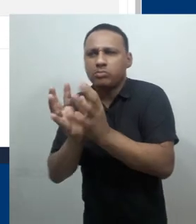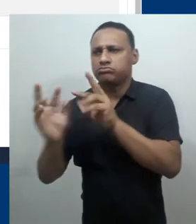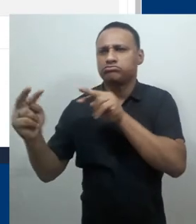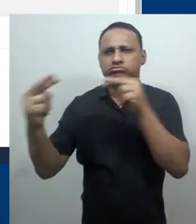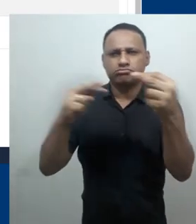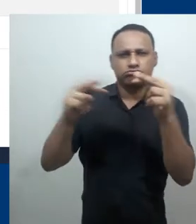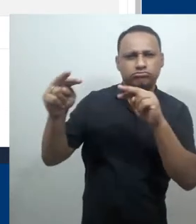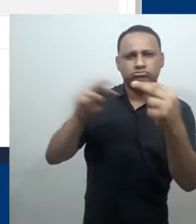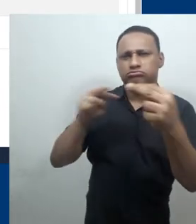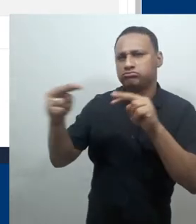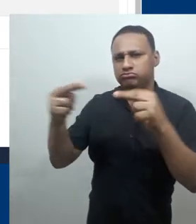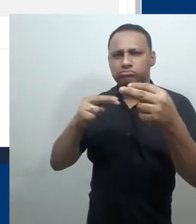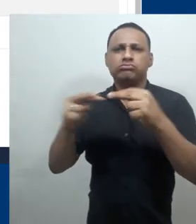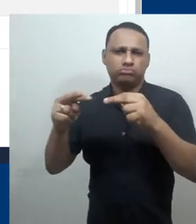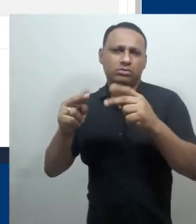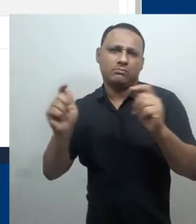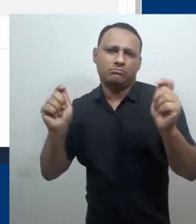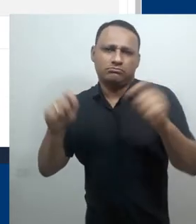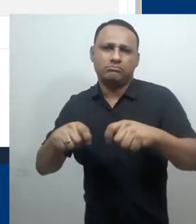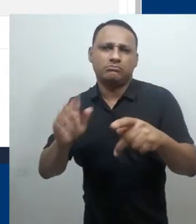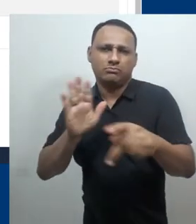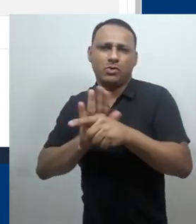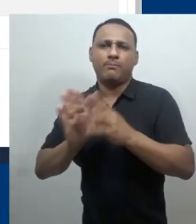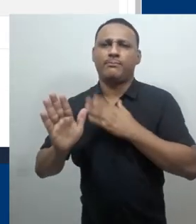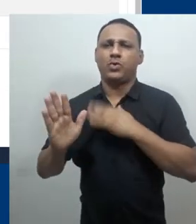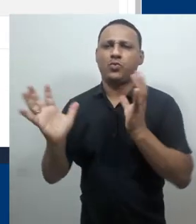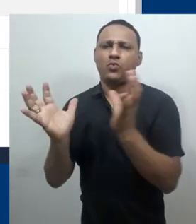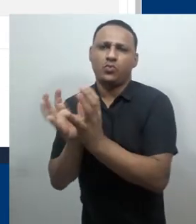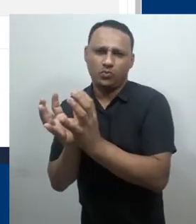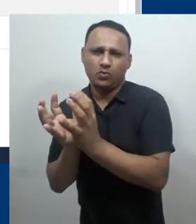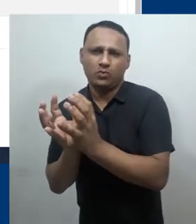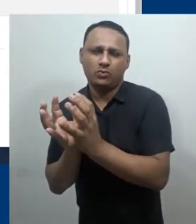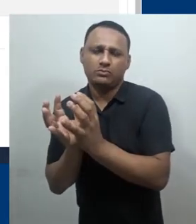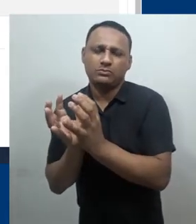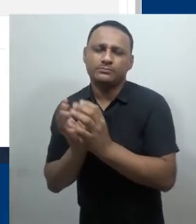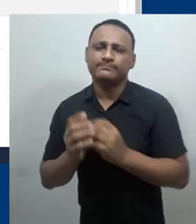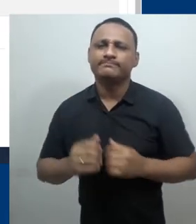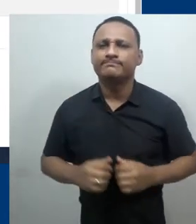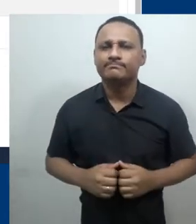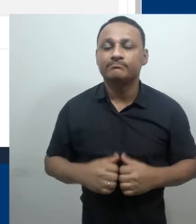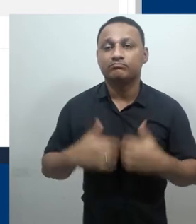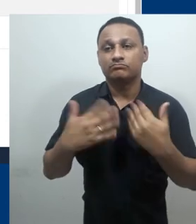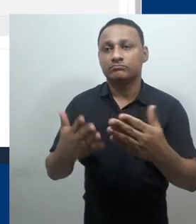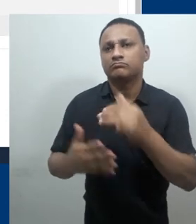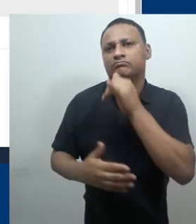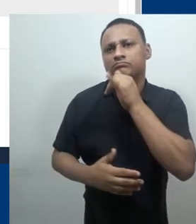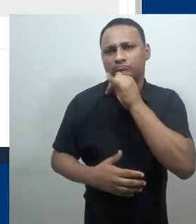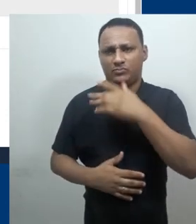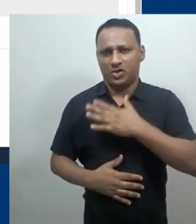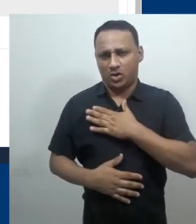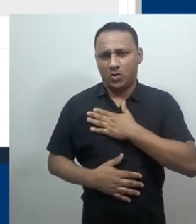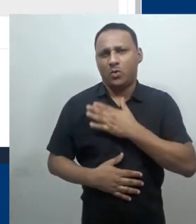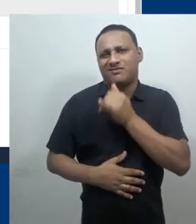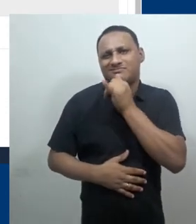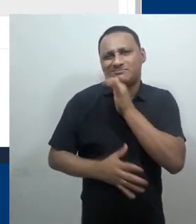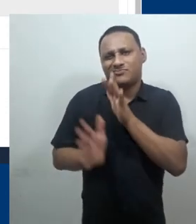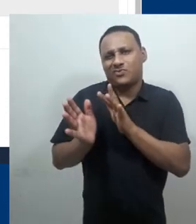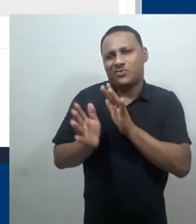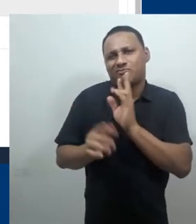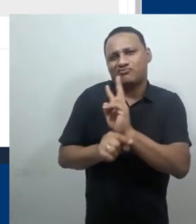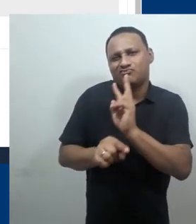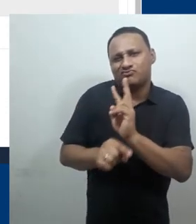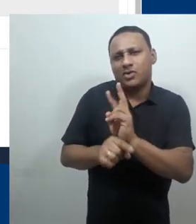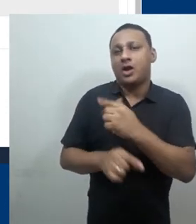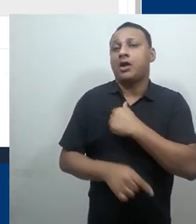caso, o estudante só pode ver os participantes do mesmo grupo. Eu sou o aluno 1, neste caso,